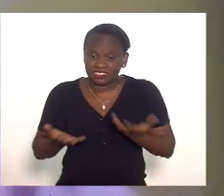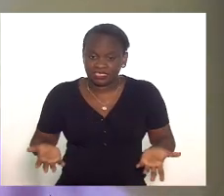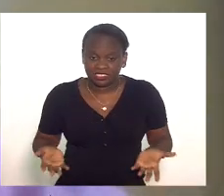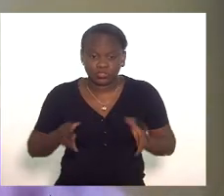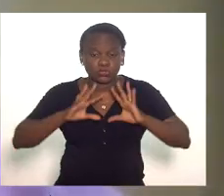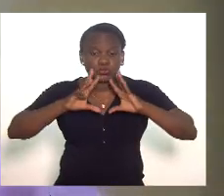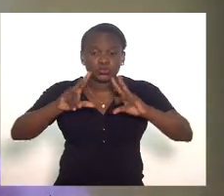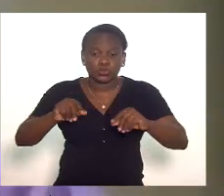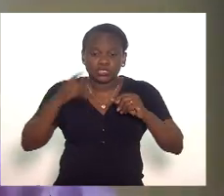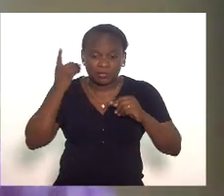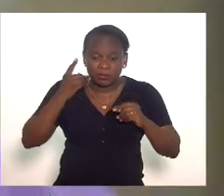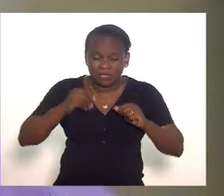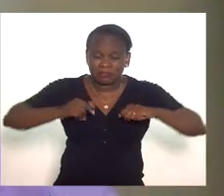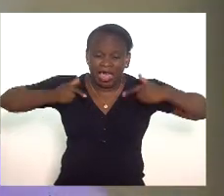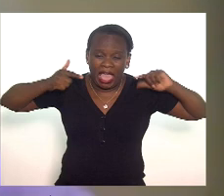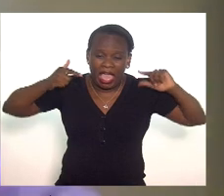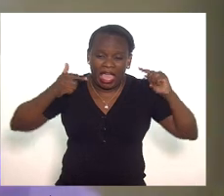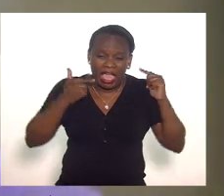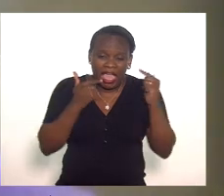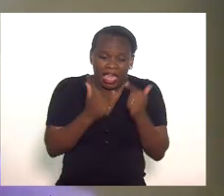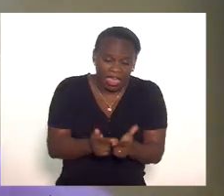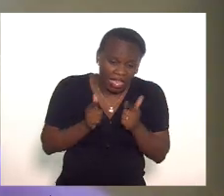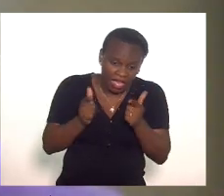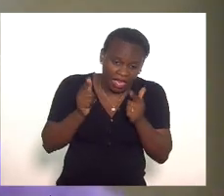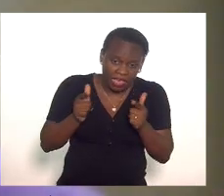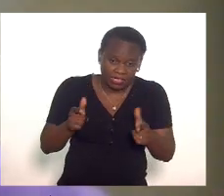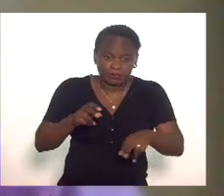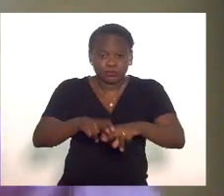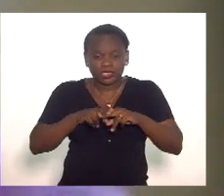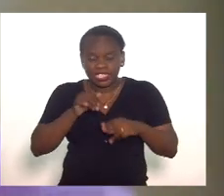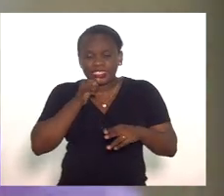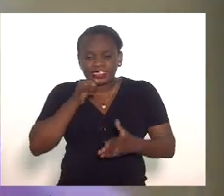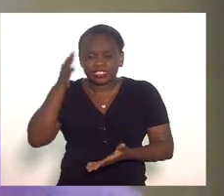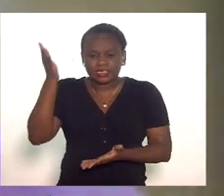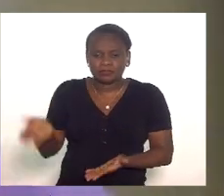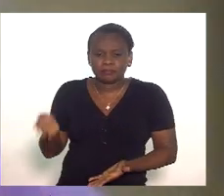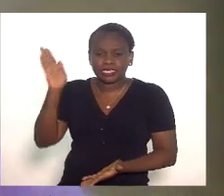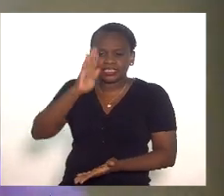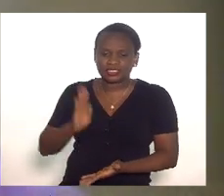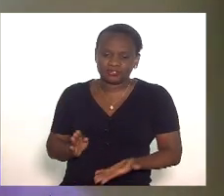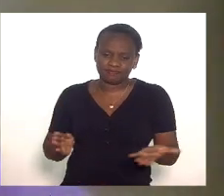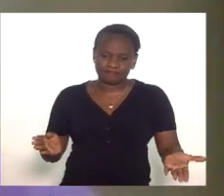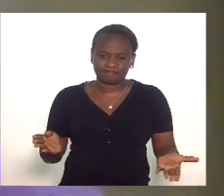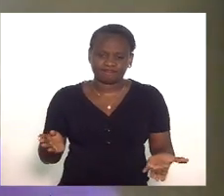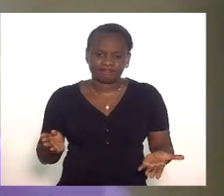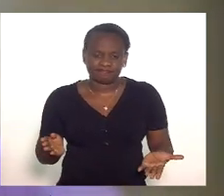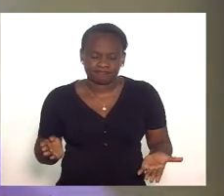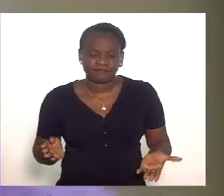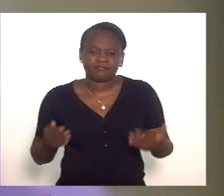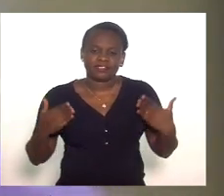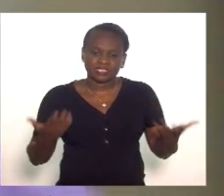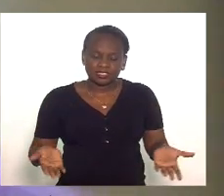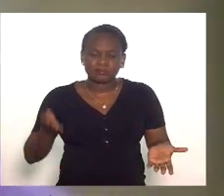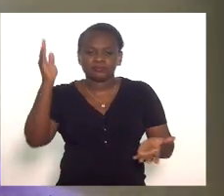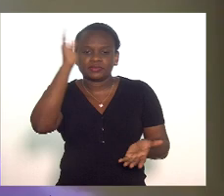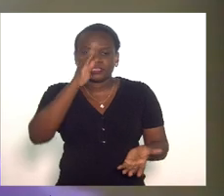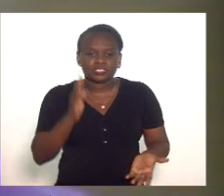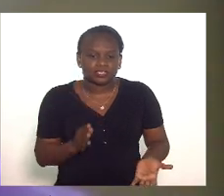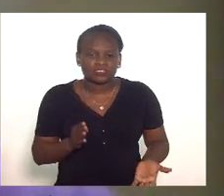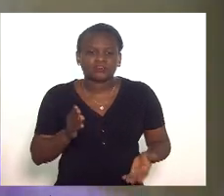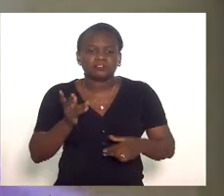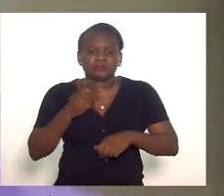parlamento francês caiu em risos caiu em gargalhadas por causa do exemplo brasileiro olha Brasil é um país